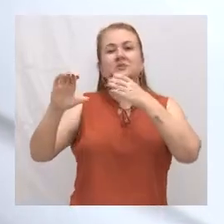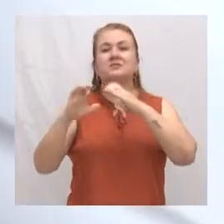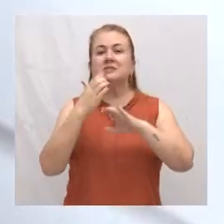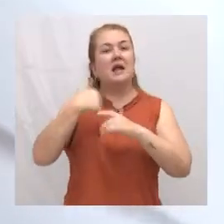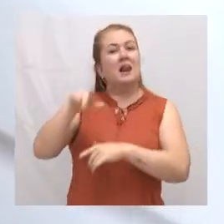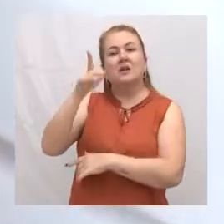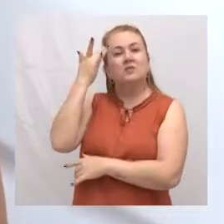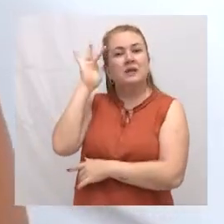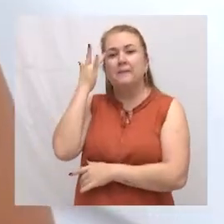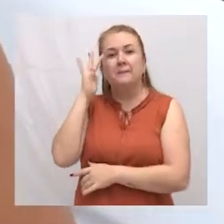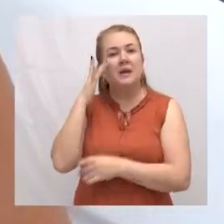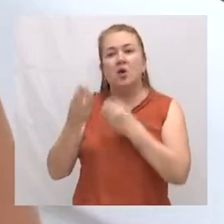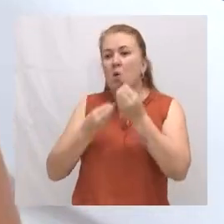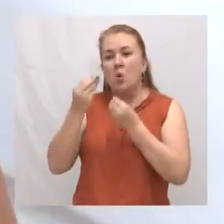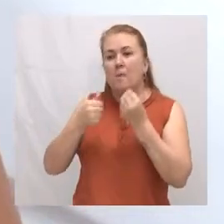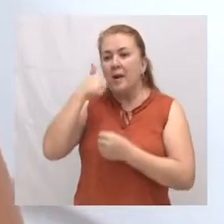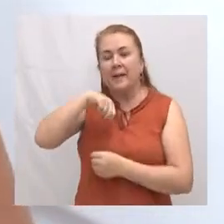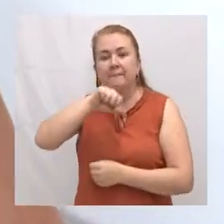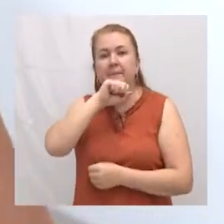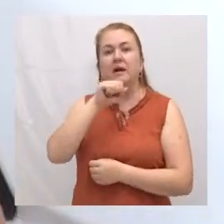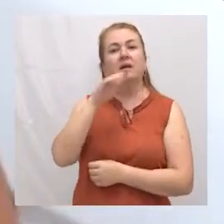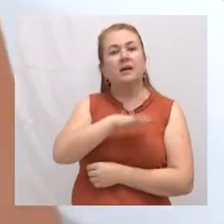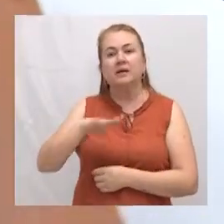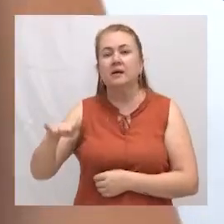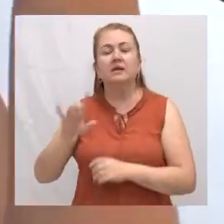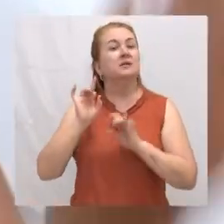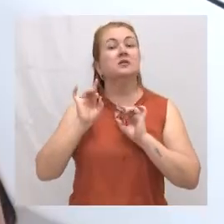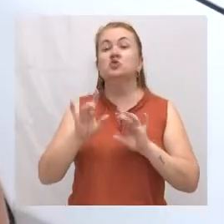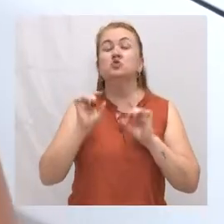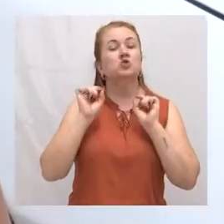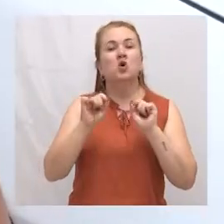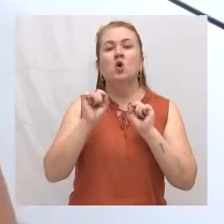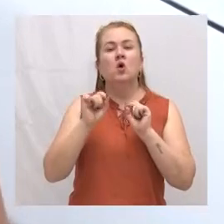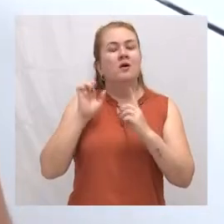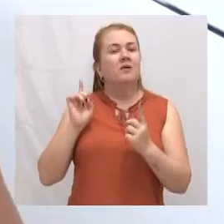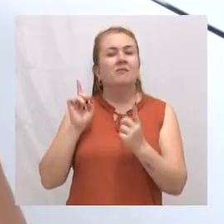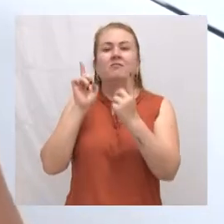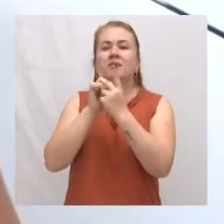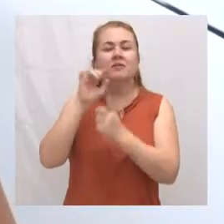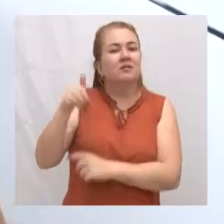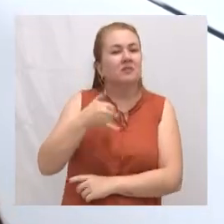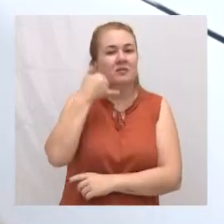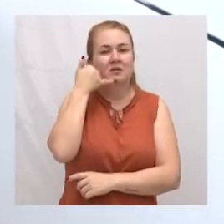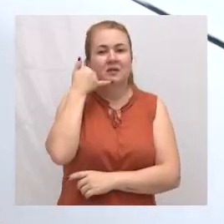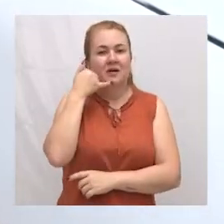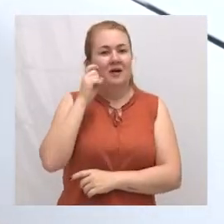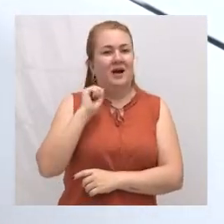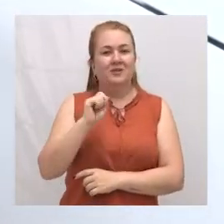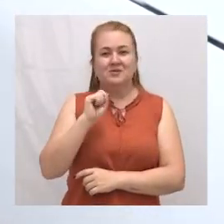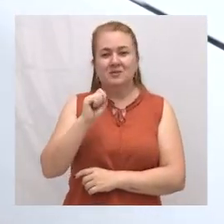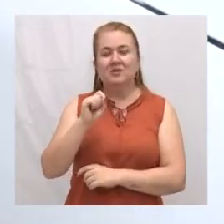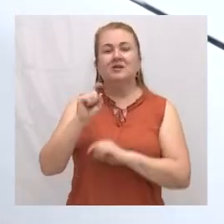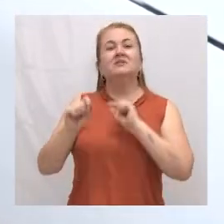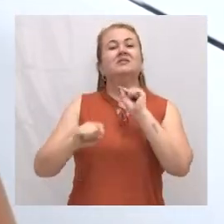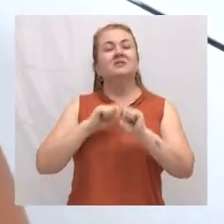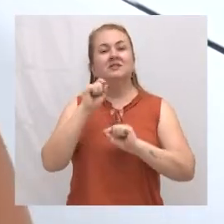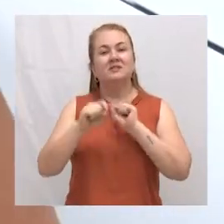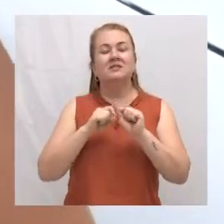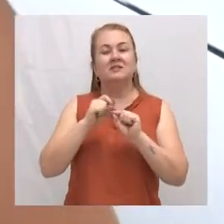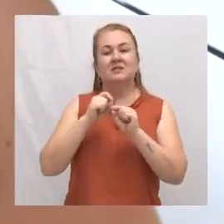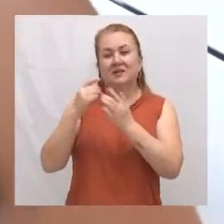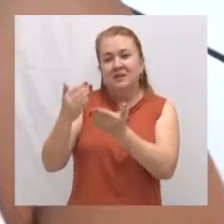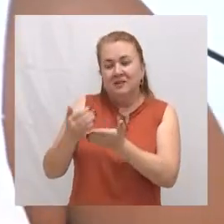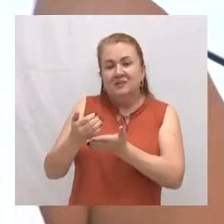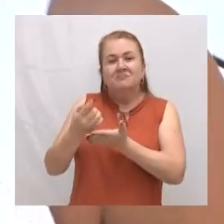como que era aquela criança. Ela não sabia nada. Era só o atendente do SAMU, acolhendo uma mãe